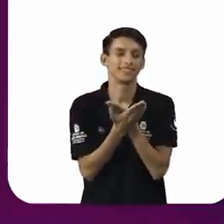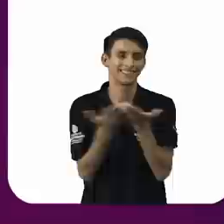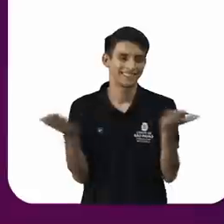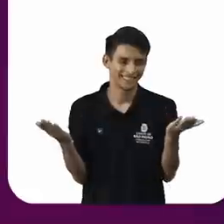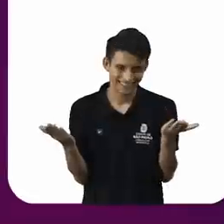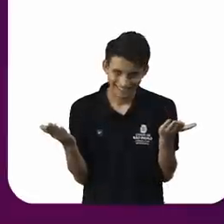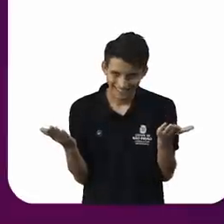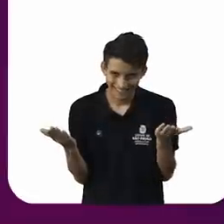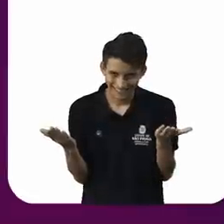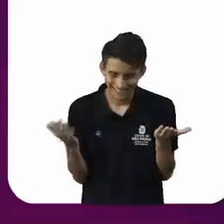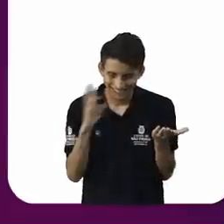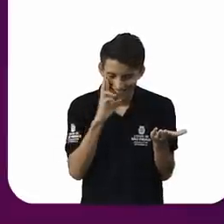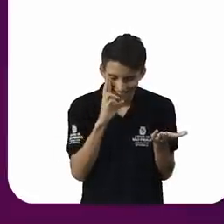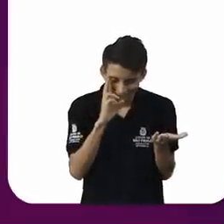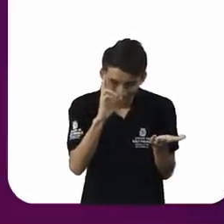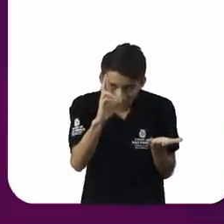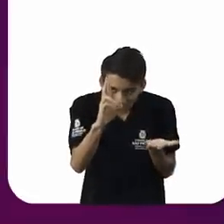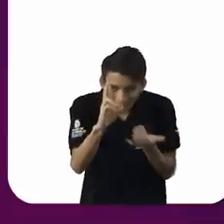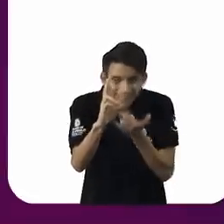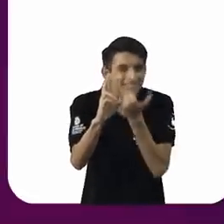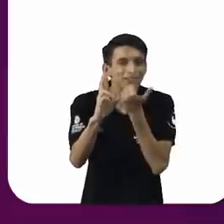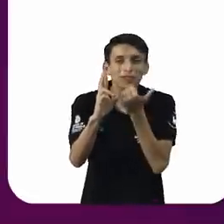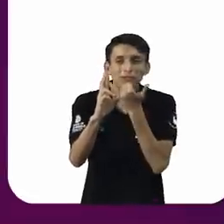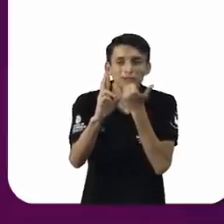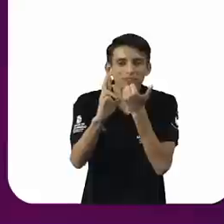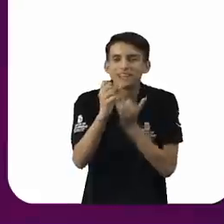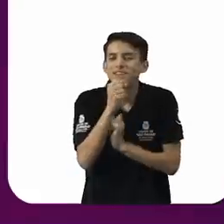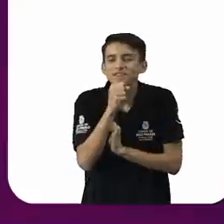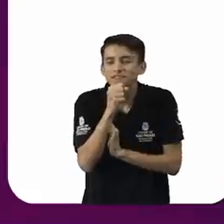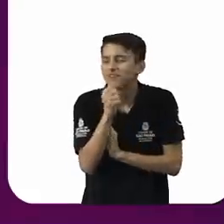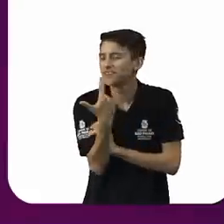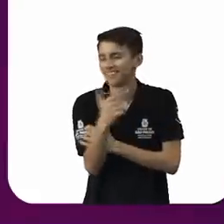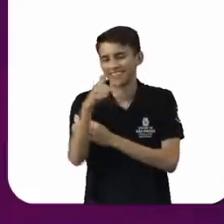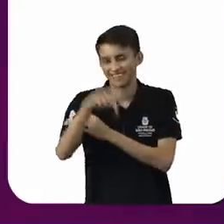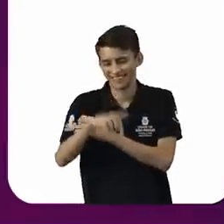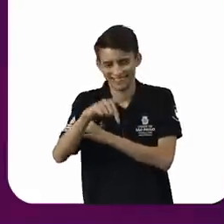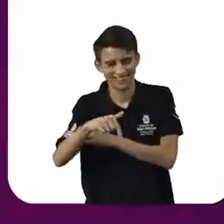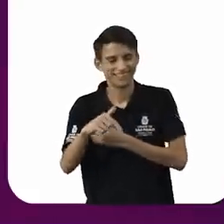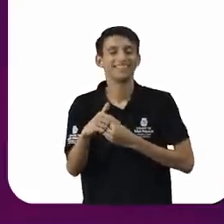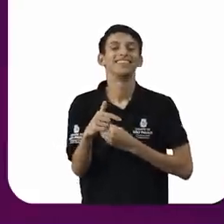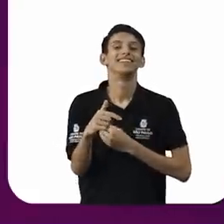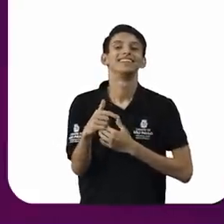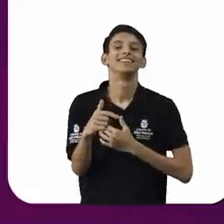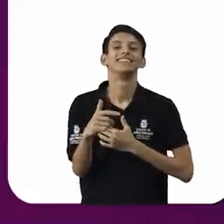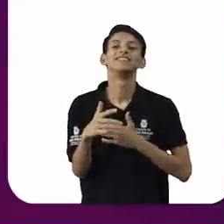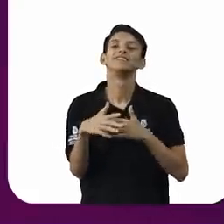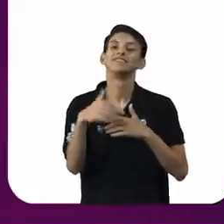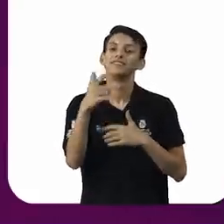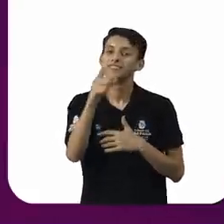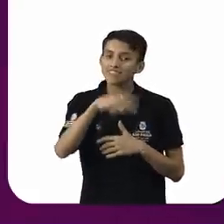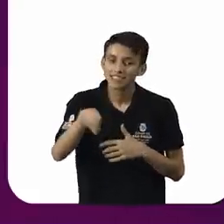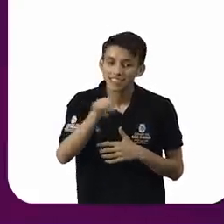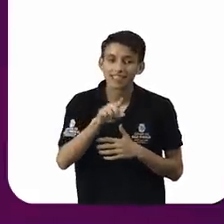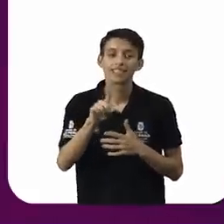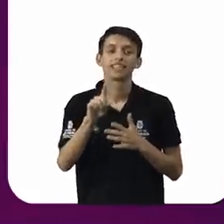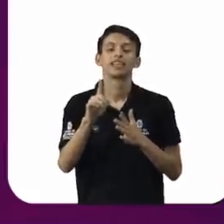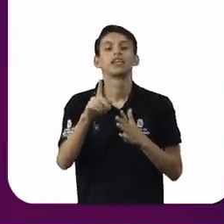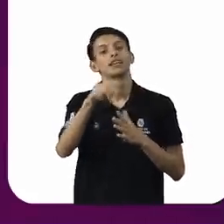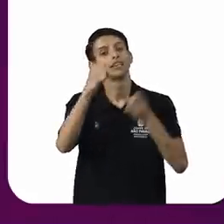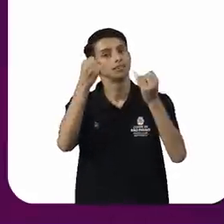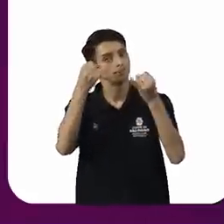senhoras, aqui não tem senhoras. Mais uma vez, vocês fizessem as suas considerações finais,